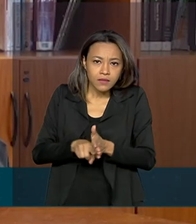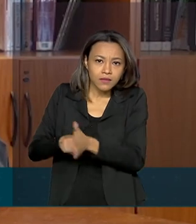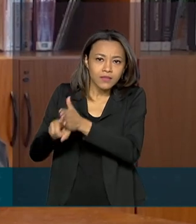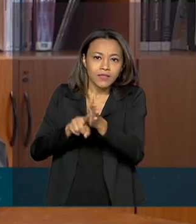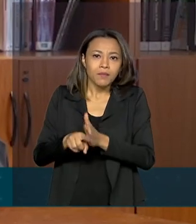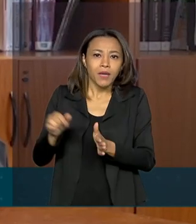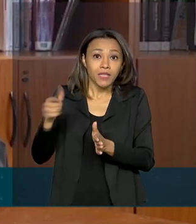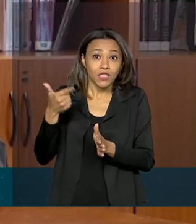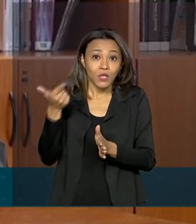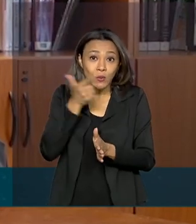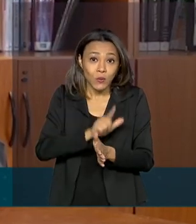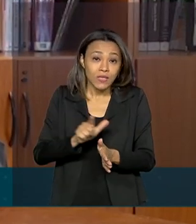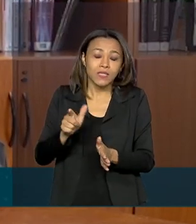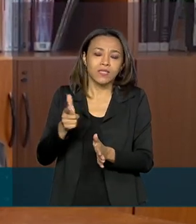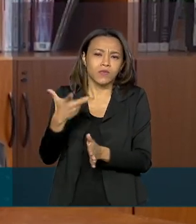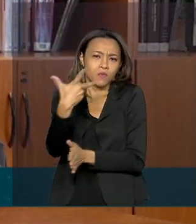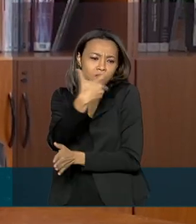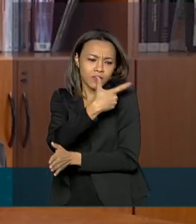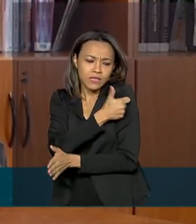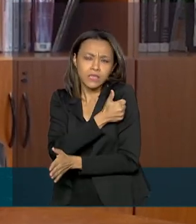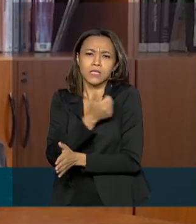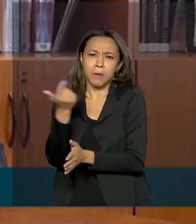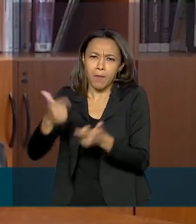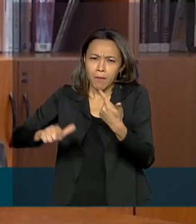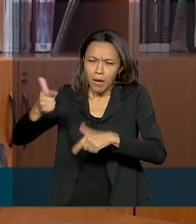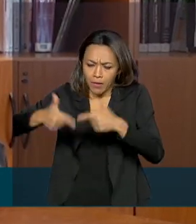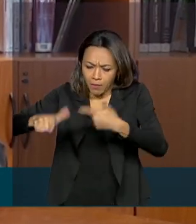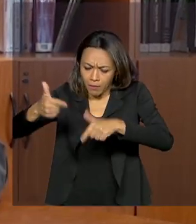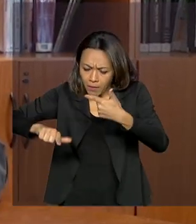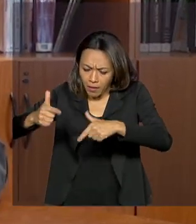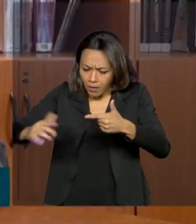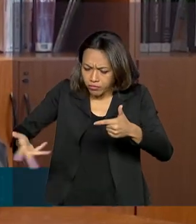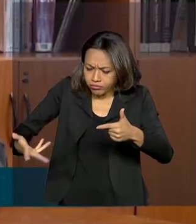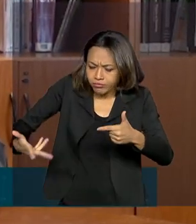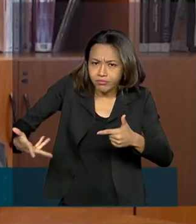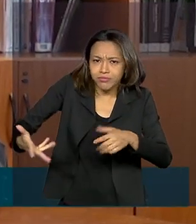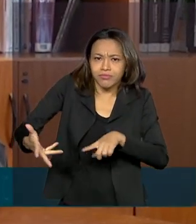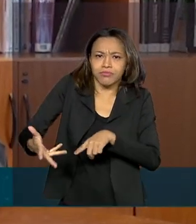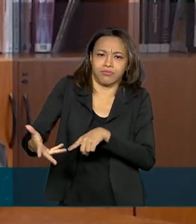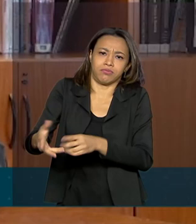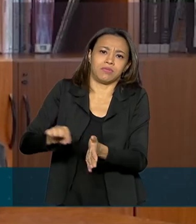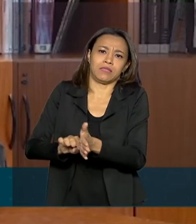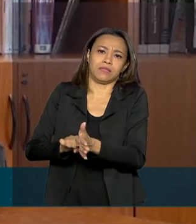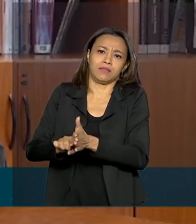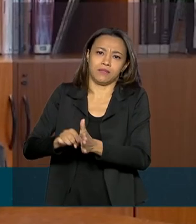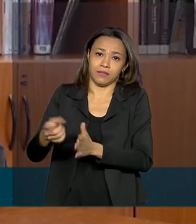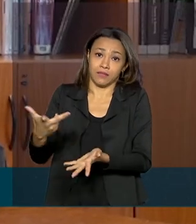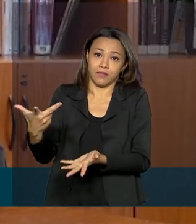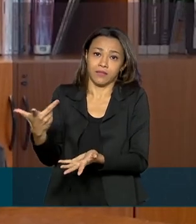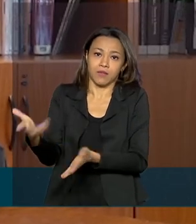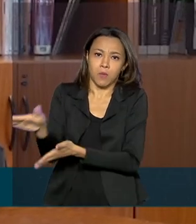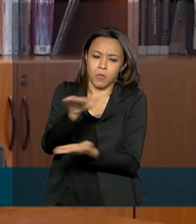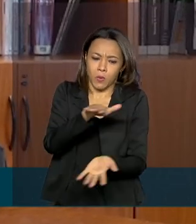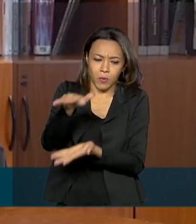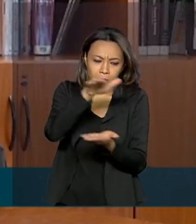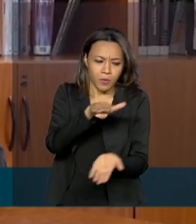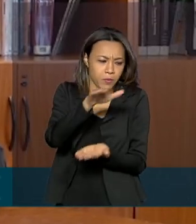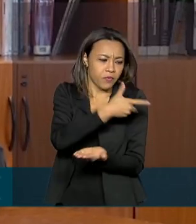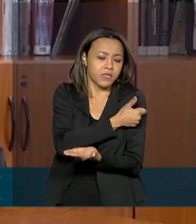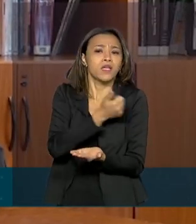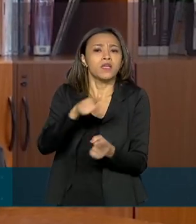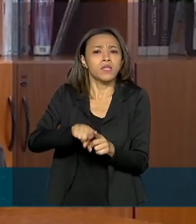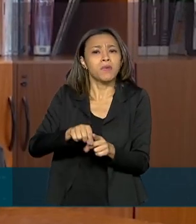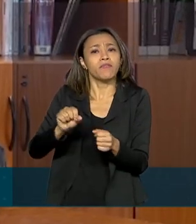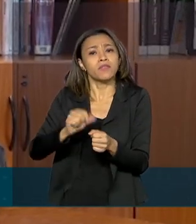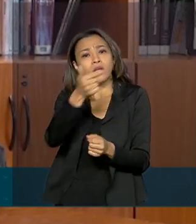a vacina, iniciar o processo de produção com mais agilidade e também no futuro desenvolver novos produtos